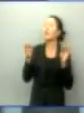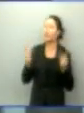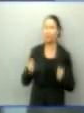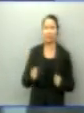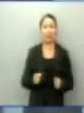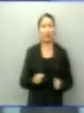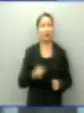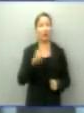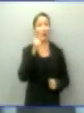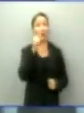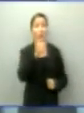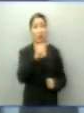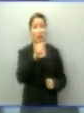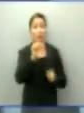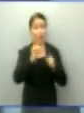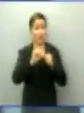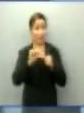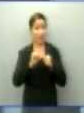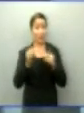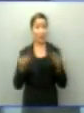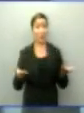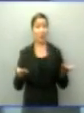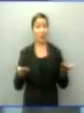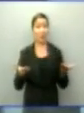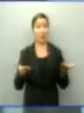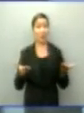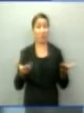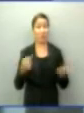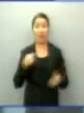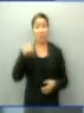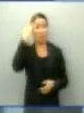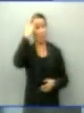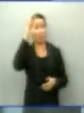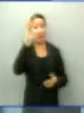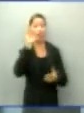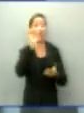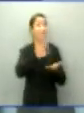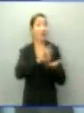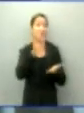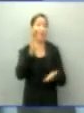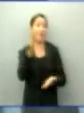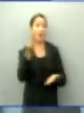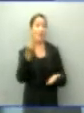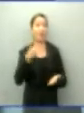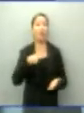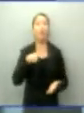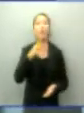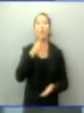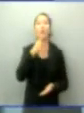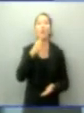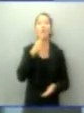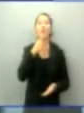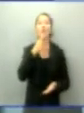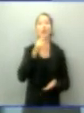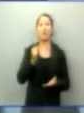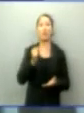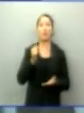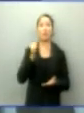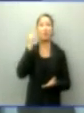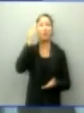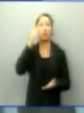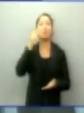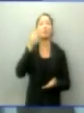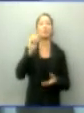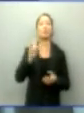deve ter feito esta gravação. De forma ilícita, eu não sei se ela é verdadeira ou falsa. Agora, eu conheço uma gravação que é verdadeira. A